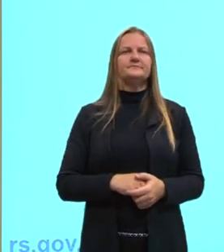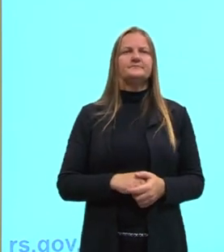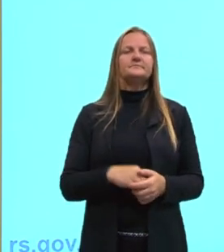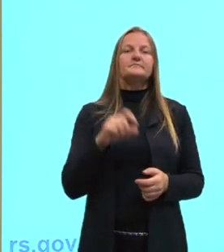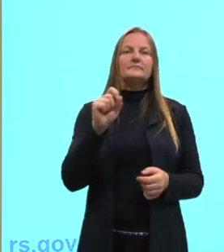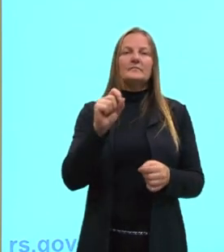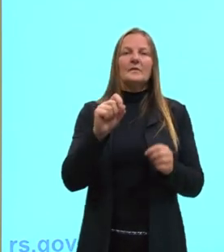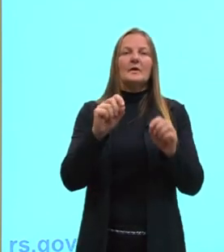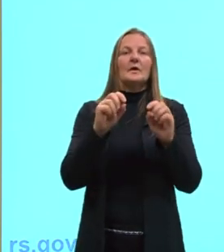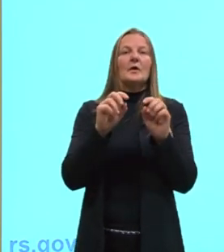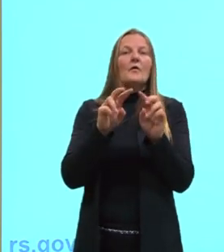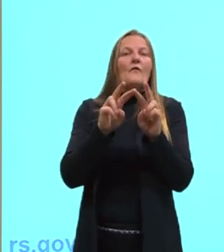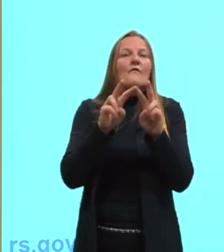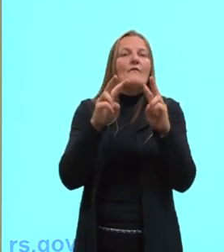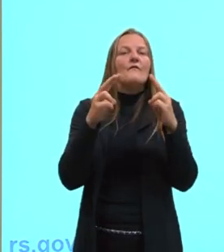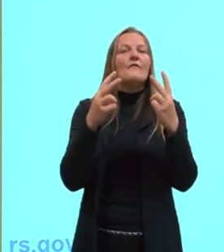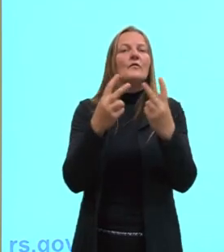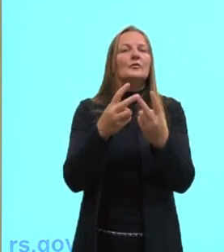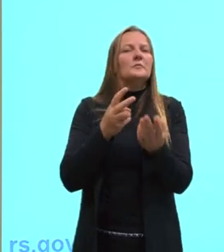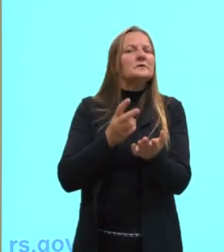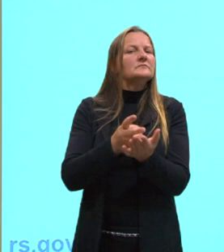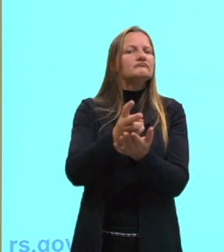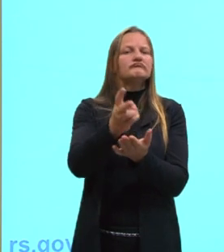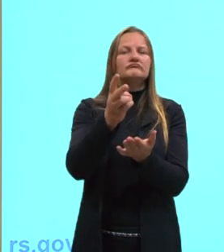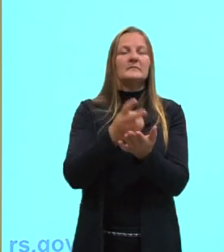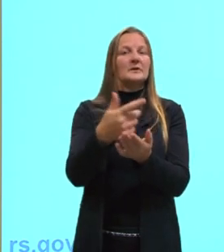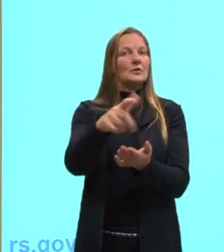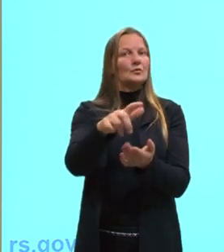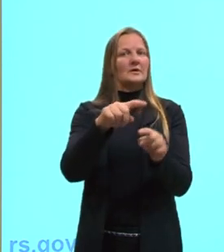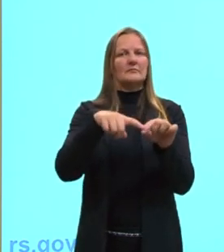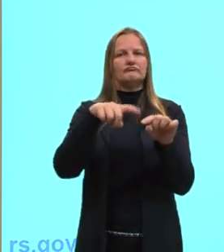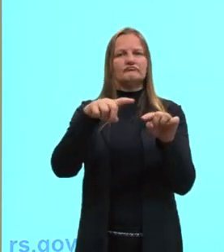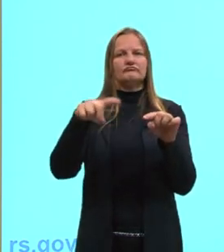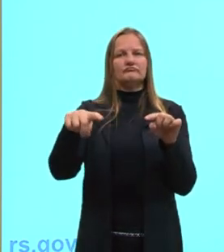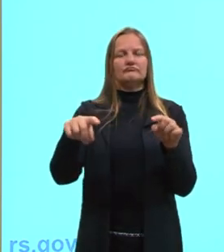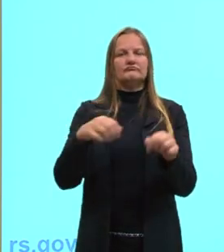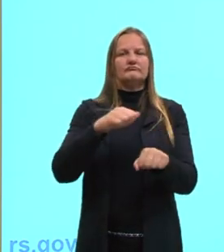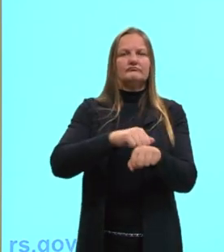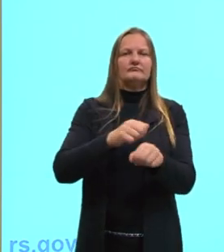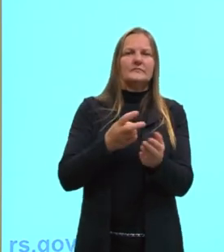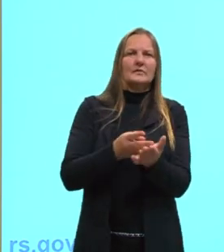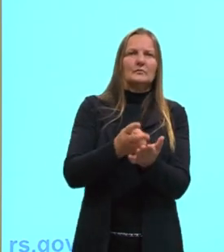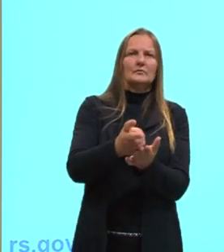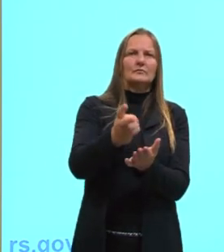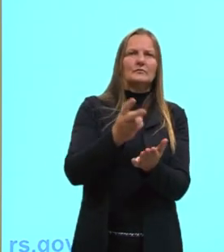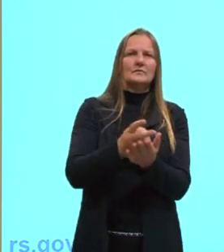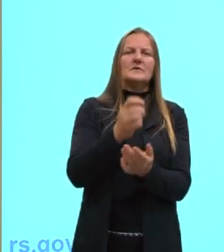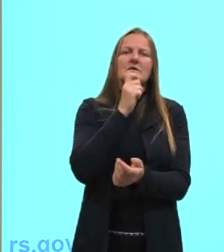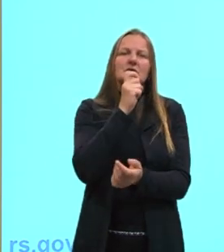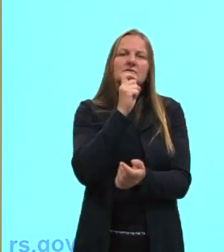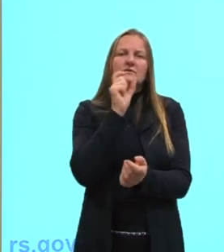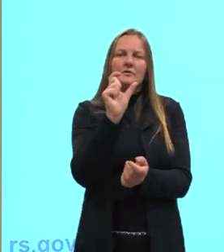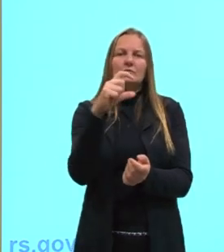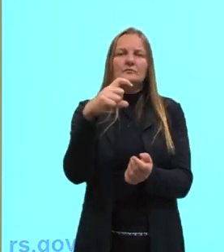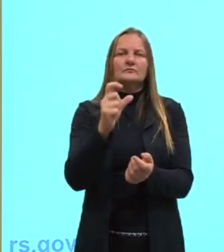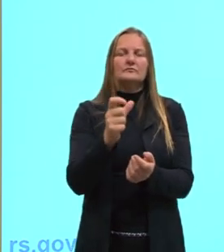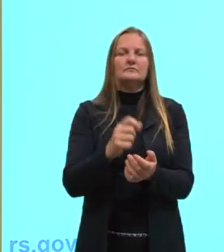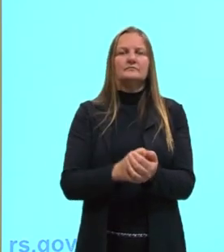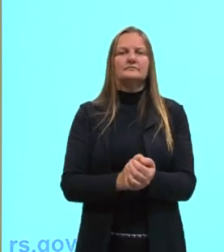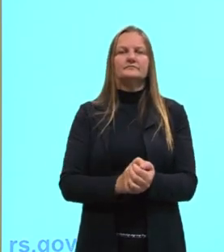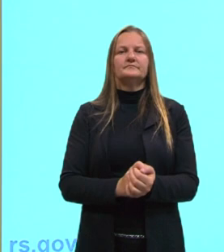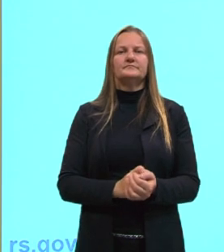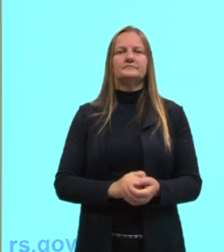e o volume são constantes, quer dizer que eles não variam, ele continua no mesmo tamanho. Claro que aqui a gente colocou um gelo, né? Mas pensando, por exemplo,